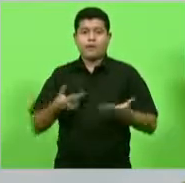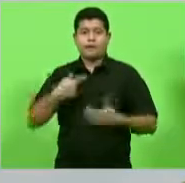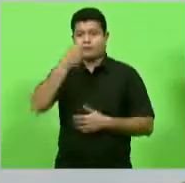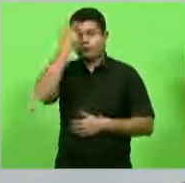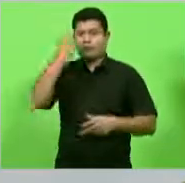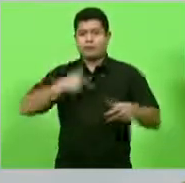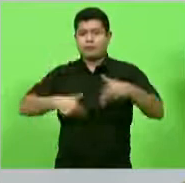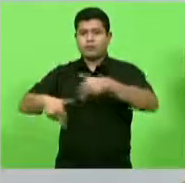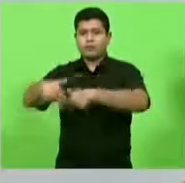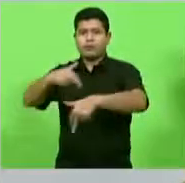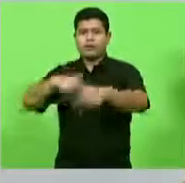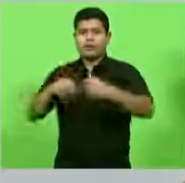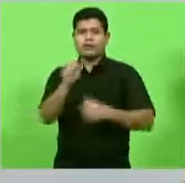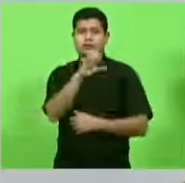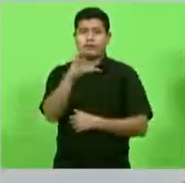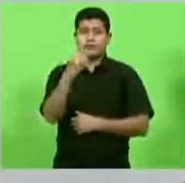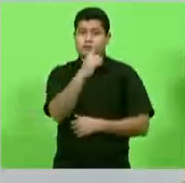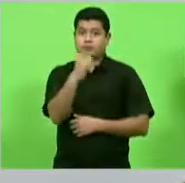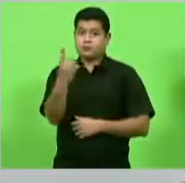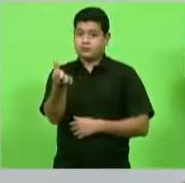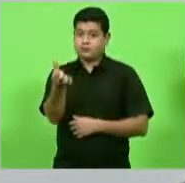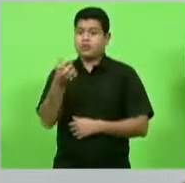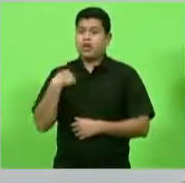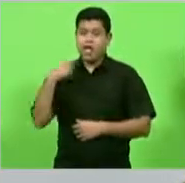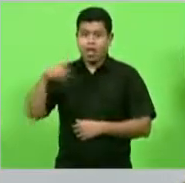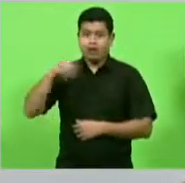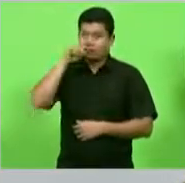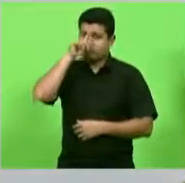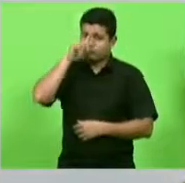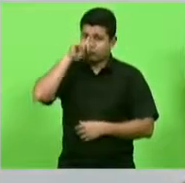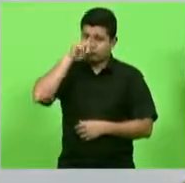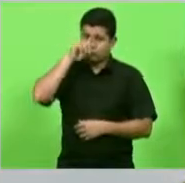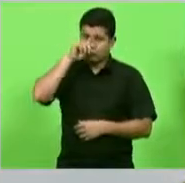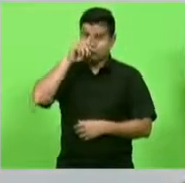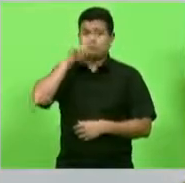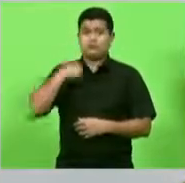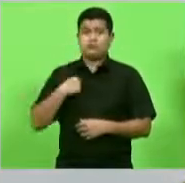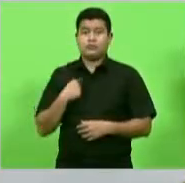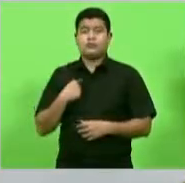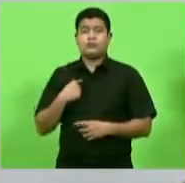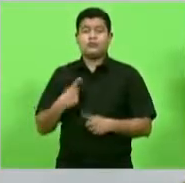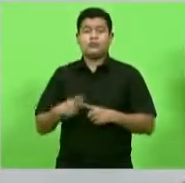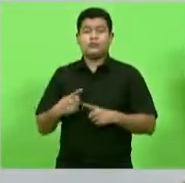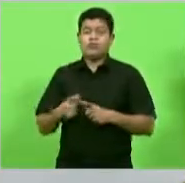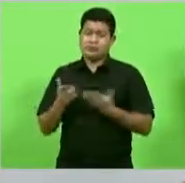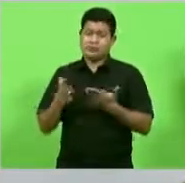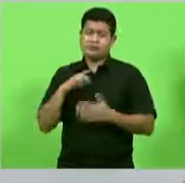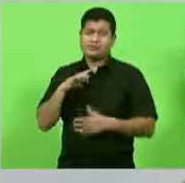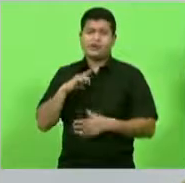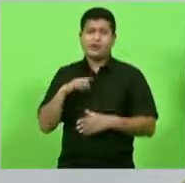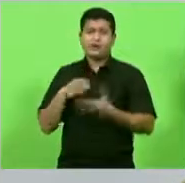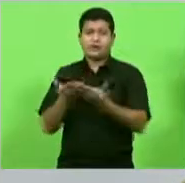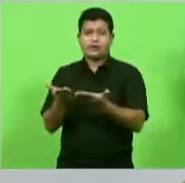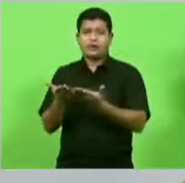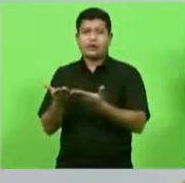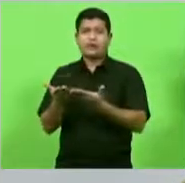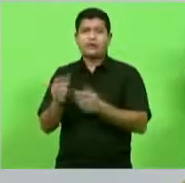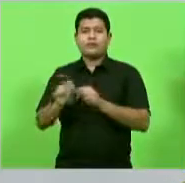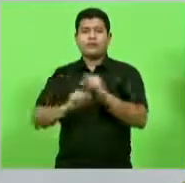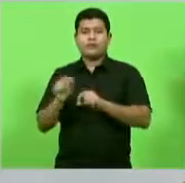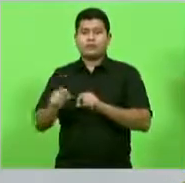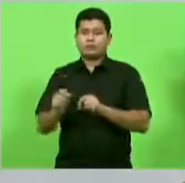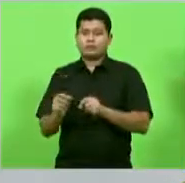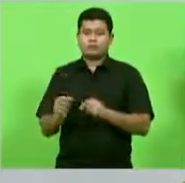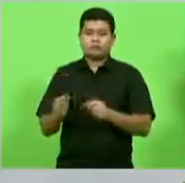SC116 então ali é muito perigoso muito perigoso apesar de ter uma lombada eletrônica ainda é perigoso